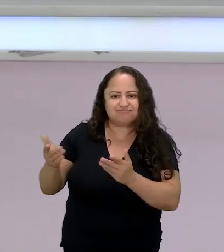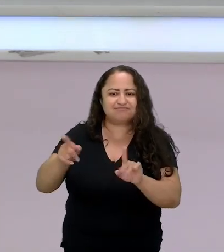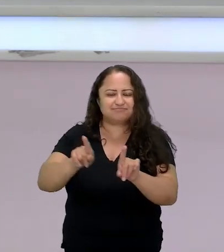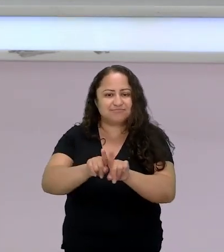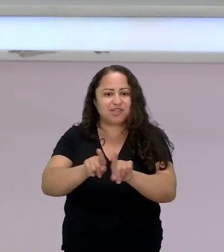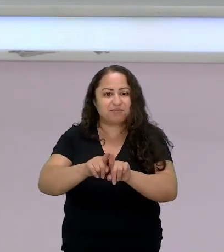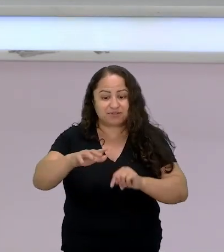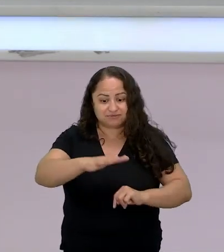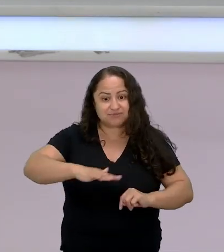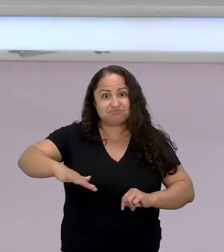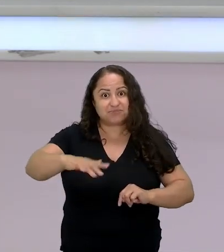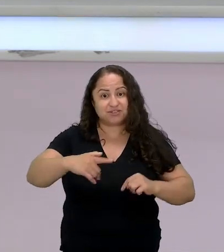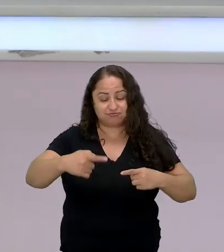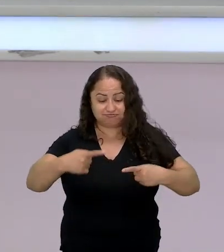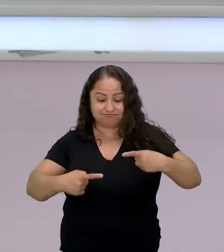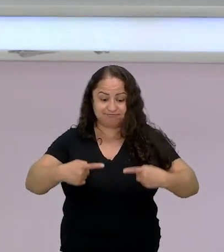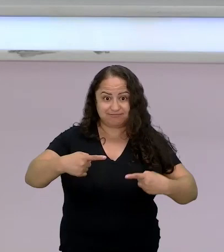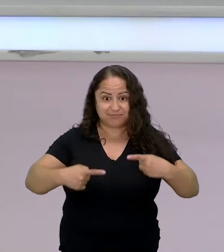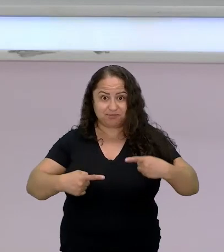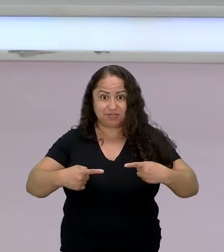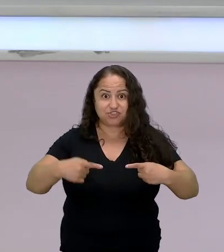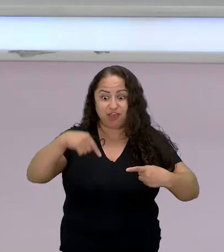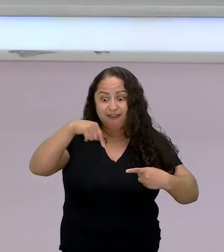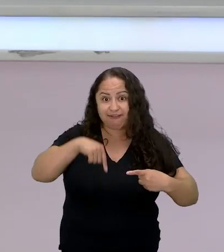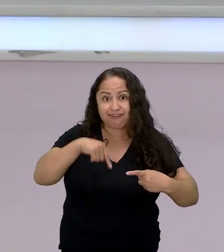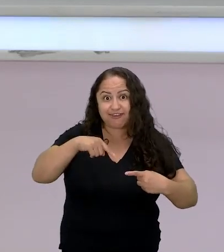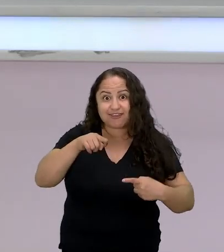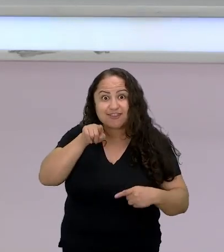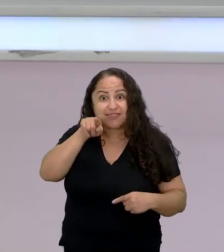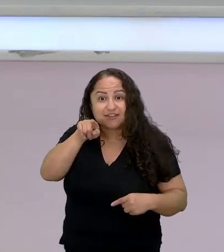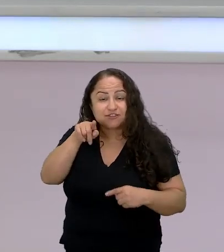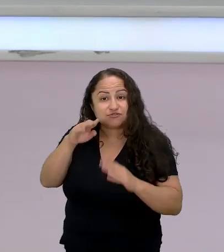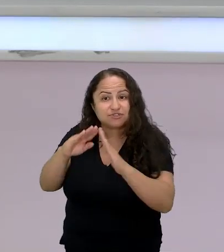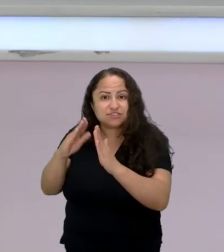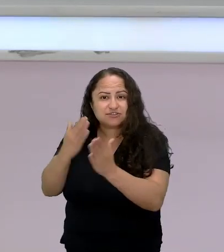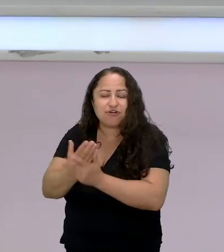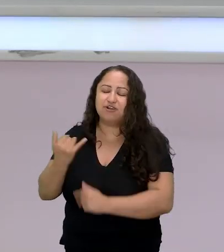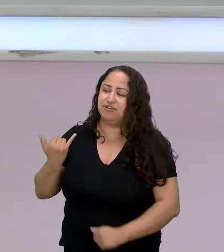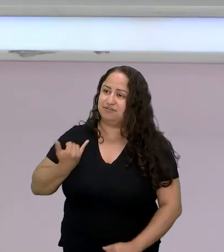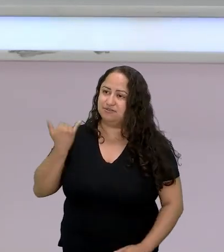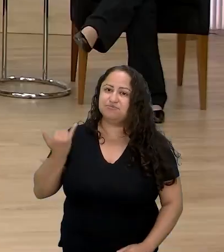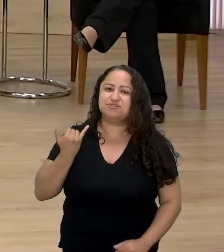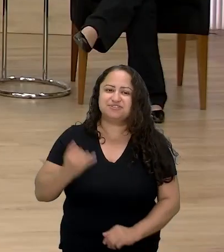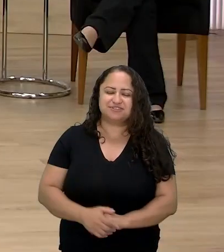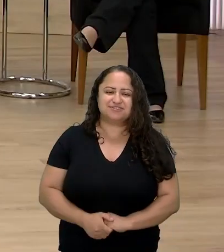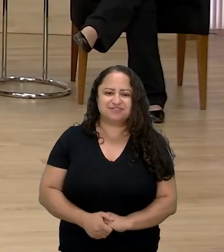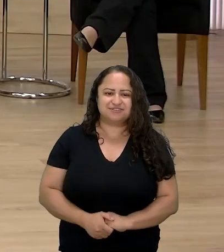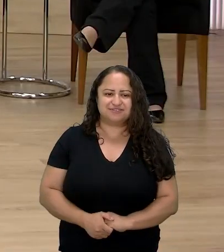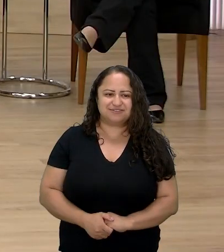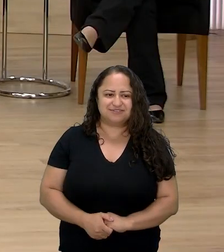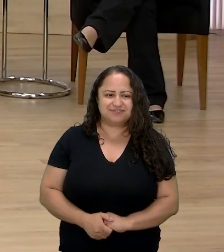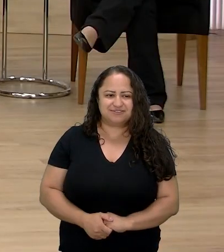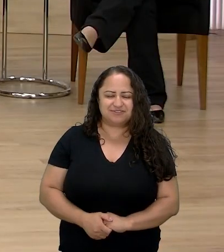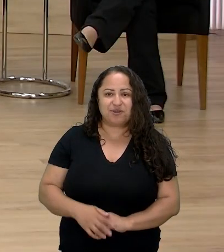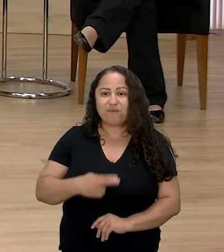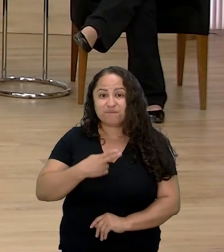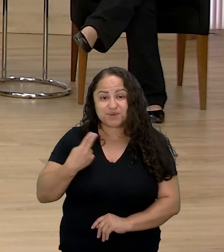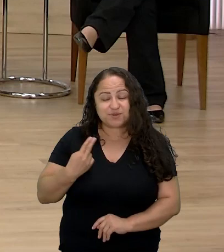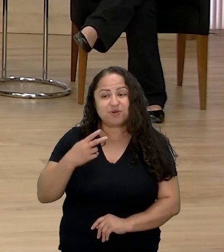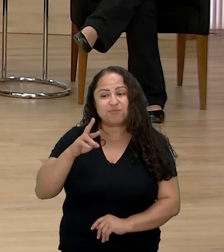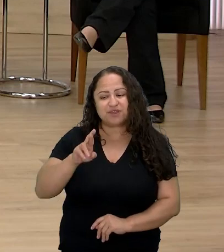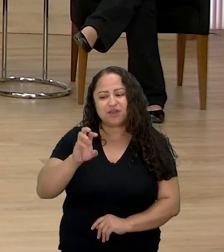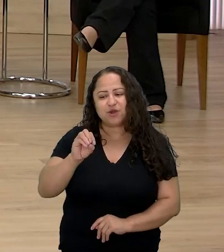esse espaço de debate também aqui e aí na escola. Isso é muito importante. É bom. Eu sou o professor Roberto,